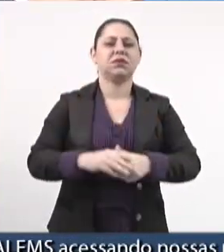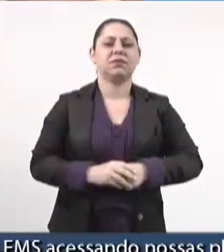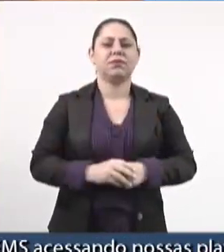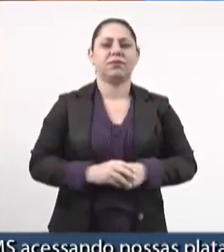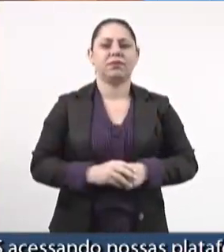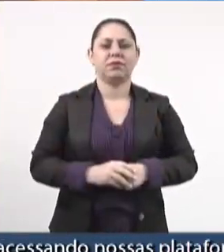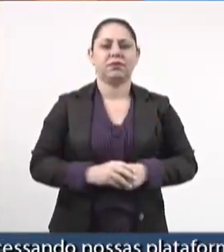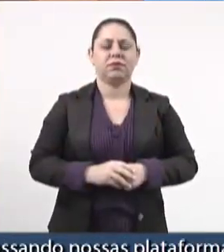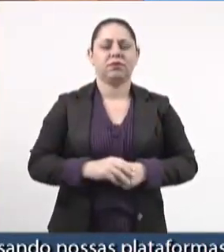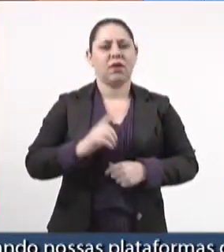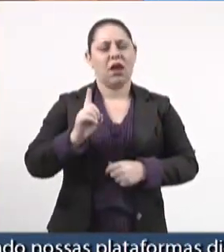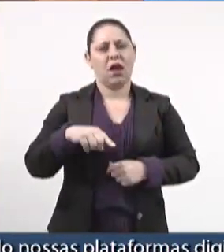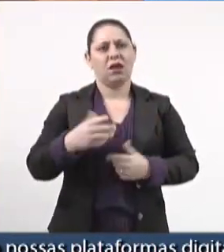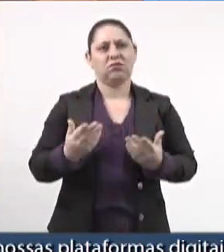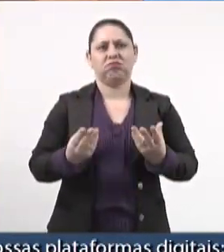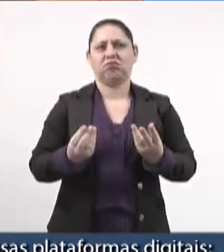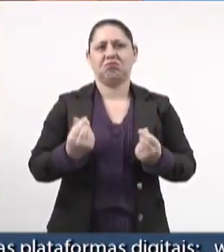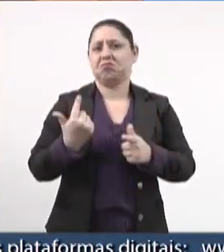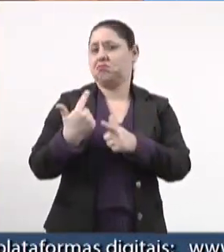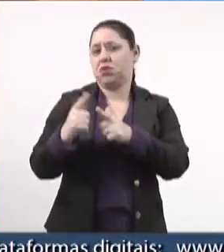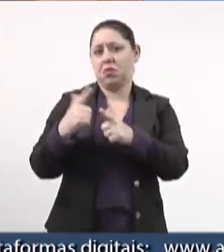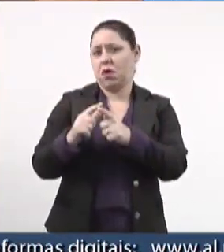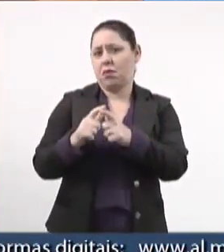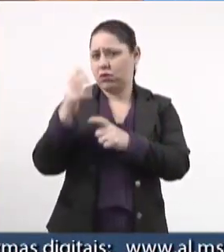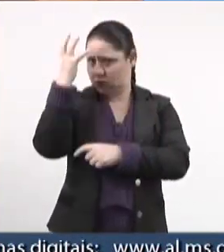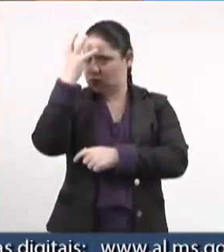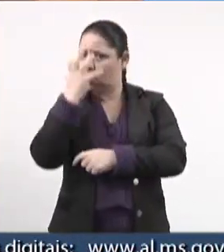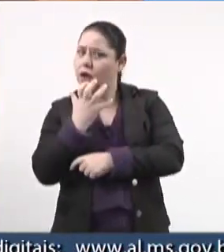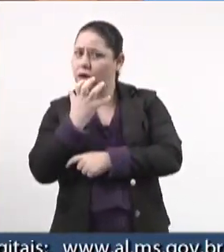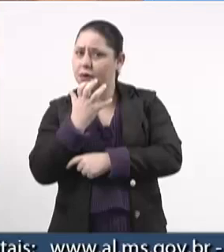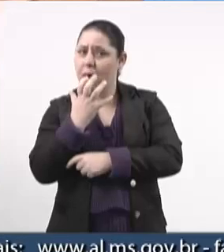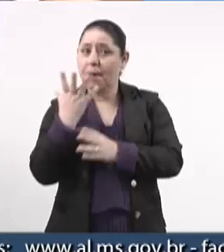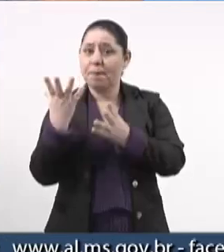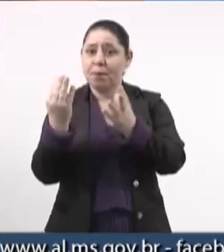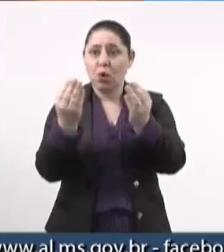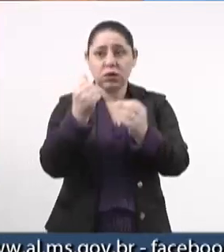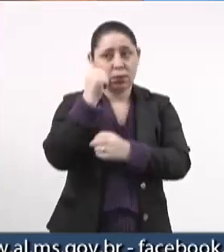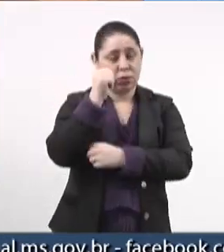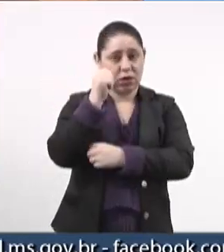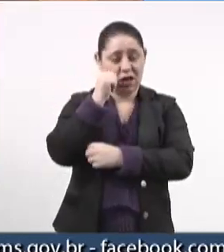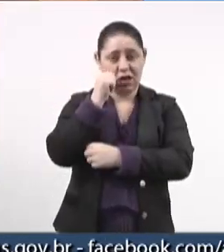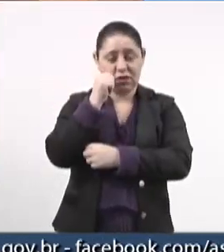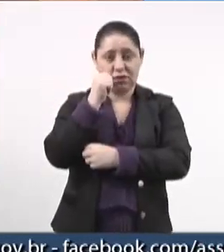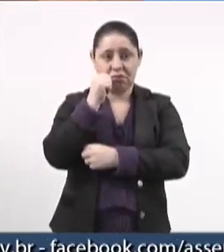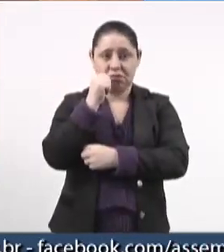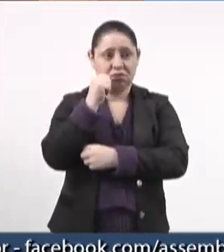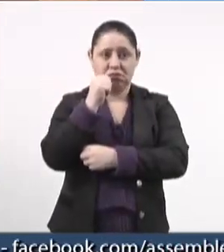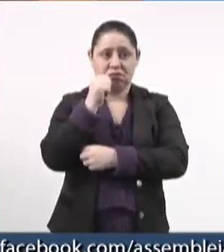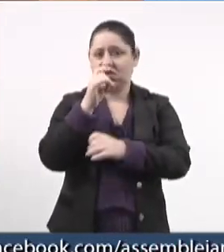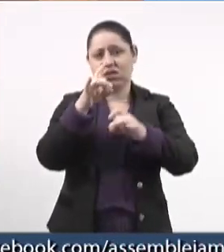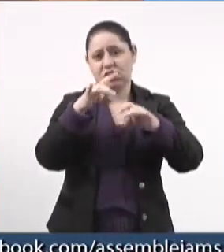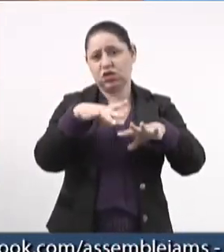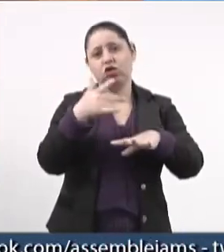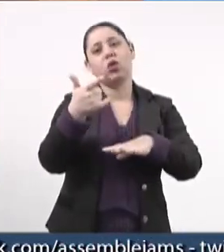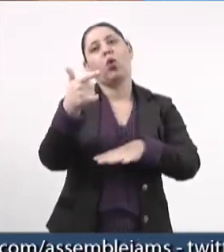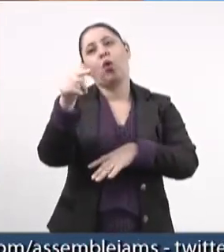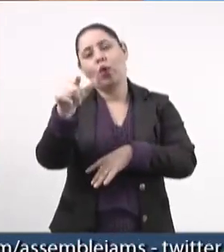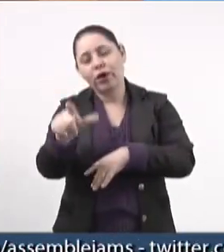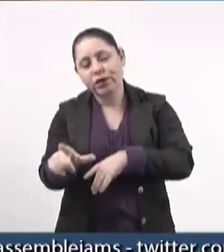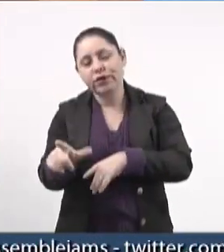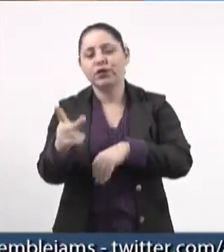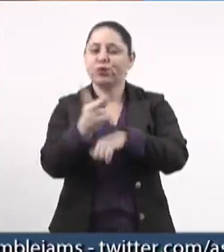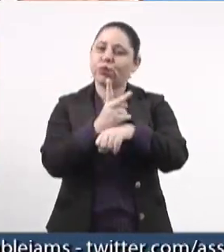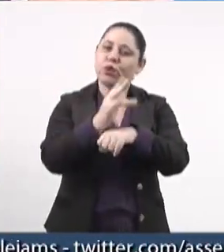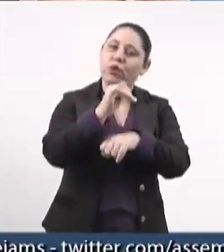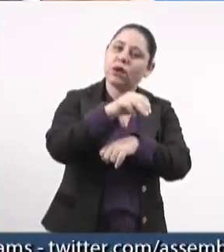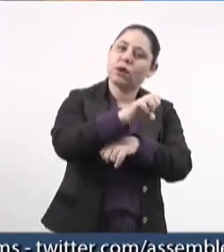problema muito sério para muitas mulheres que deixaram novamente de procurar o